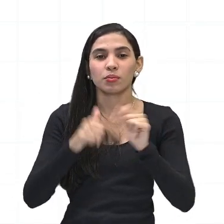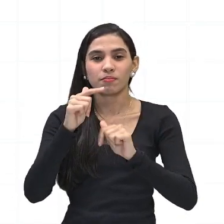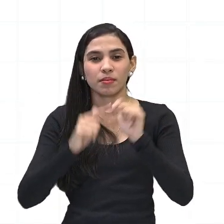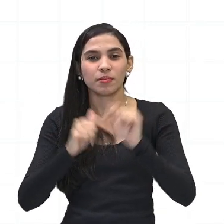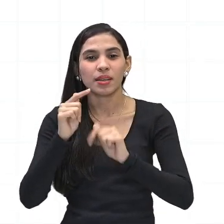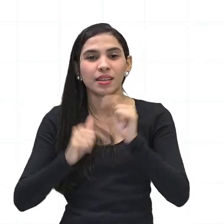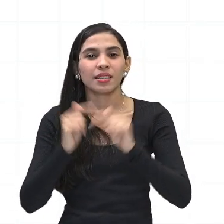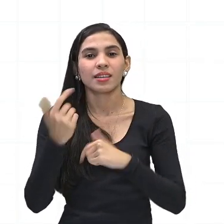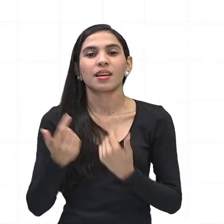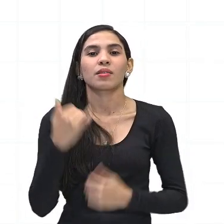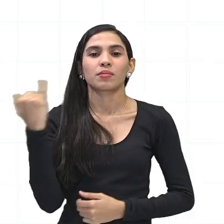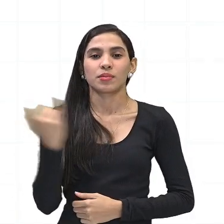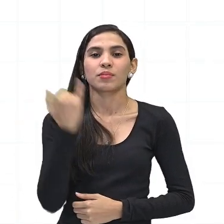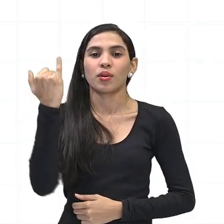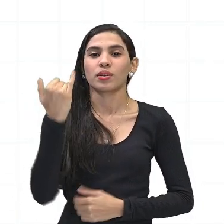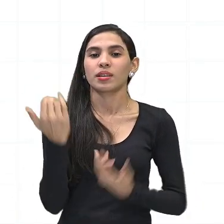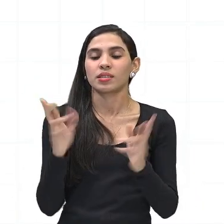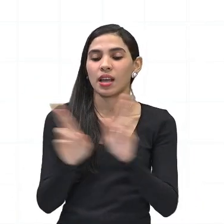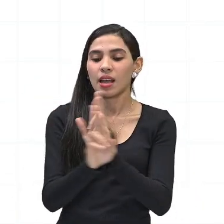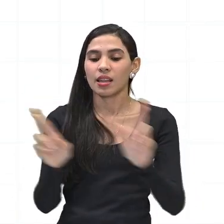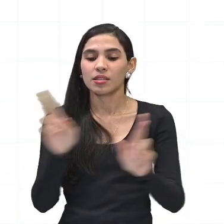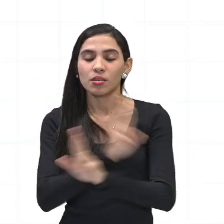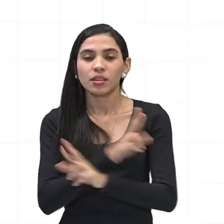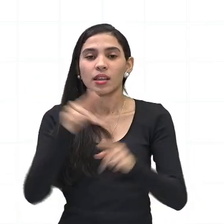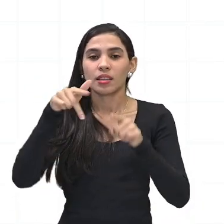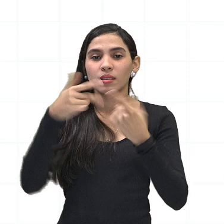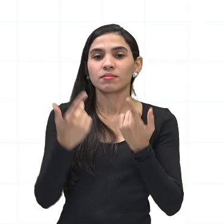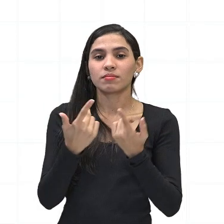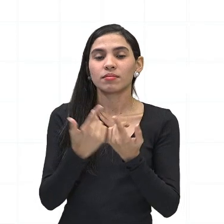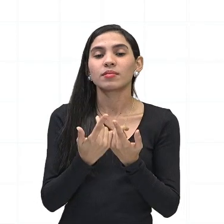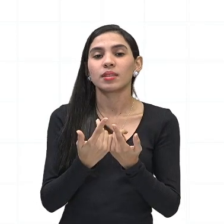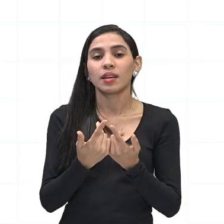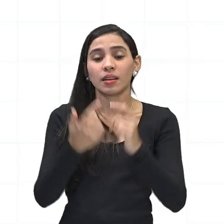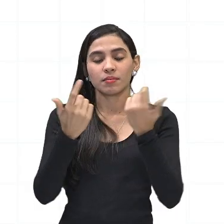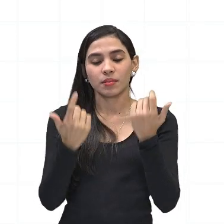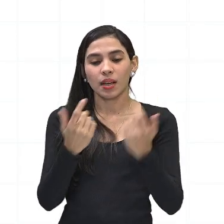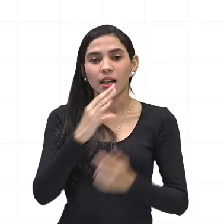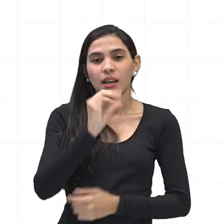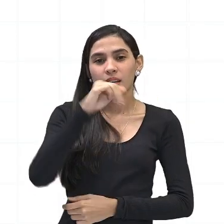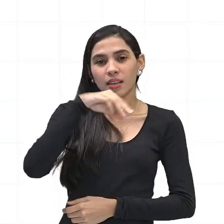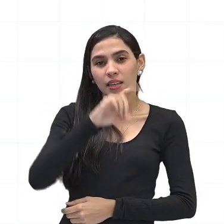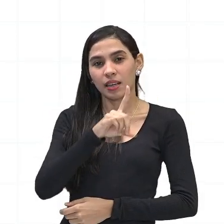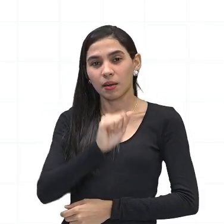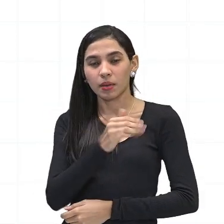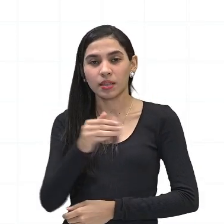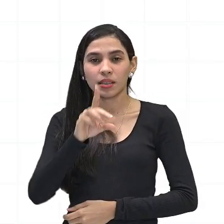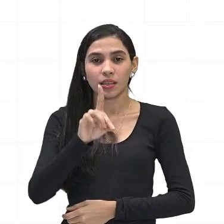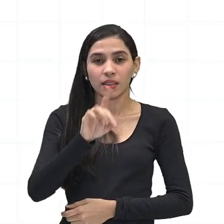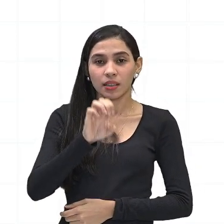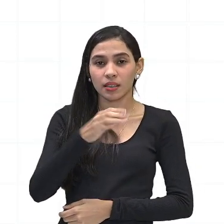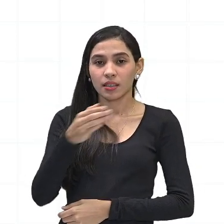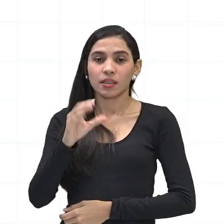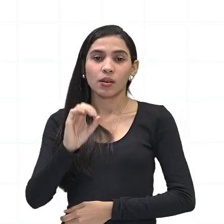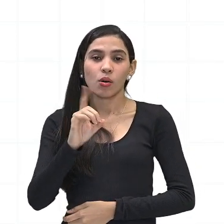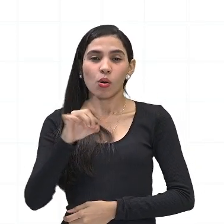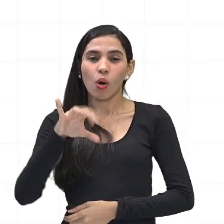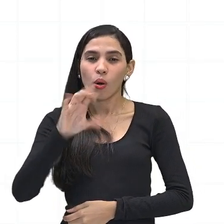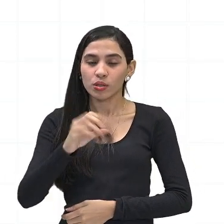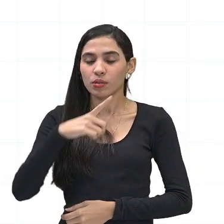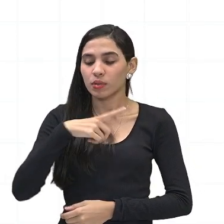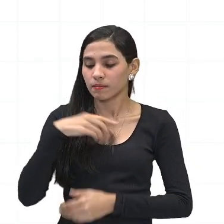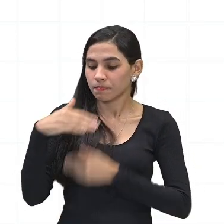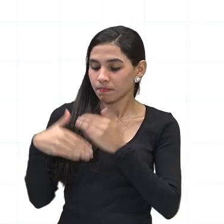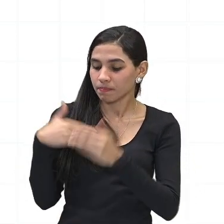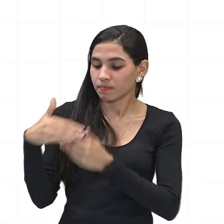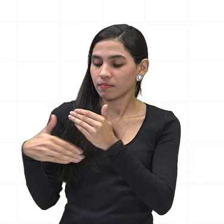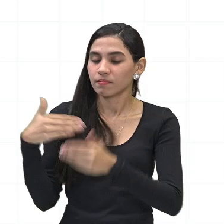informação relacionada a essa recuperação da camada de ozônio que já vem ocorrendo aí ao longo desses vários anos e também